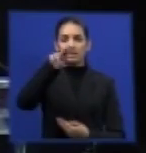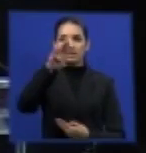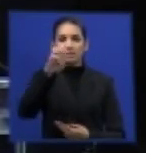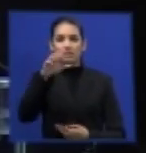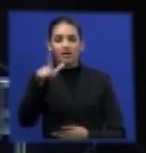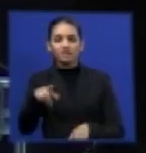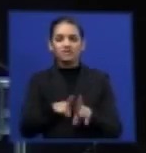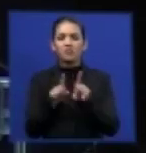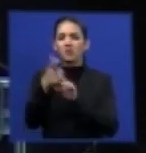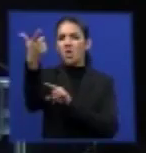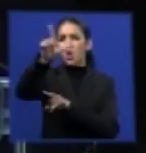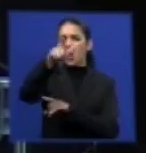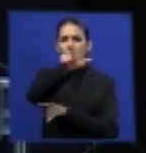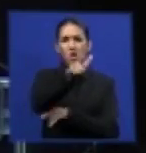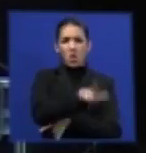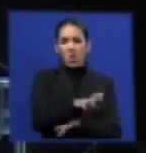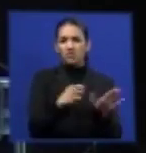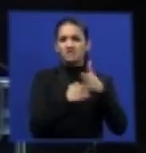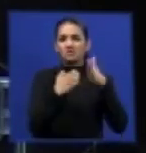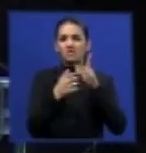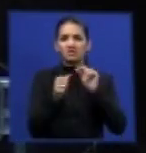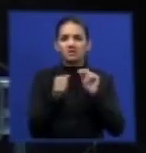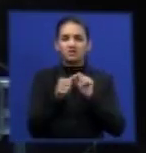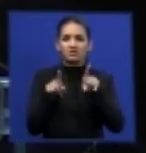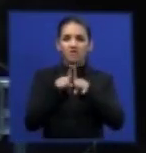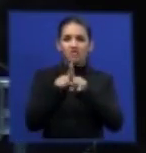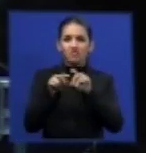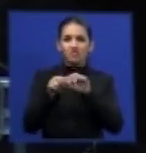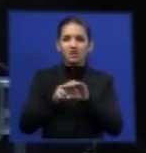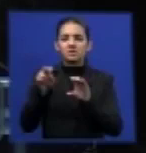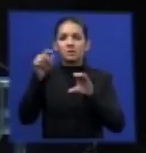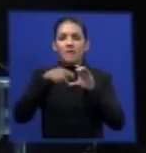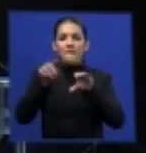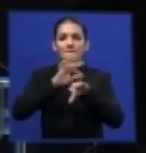presente, ou qualquer outro recaustador ou reparador,